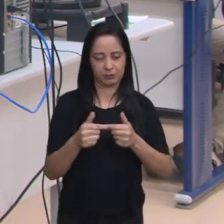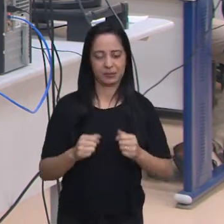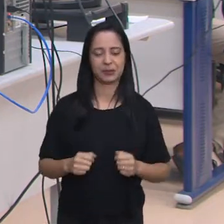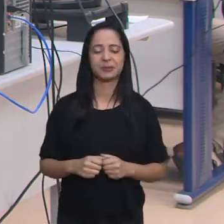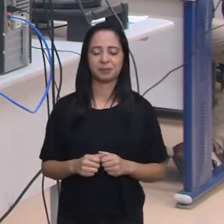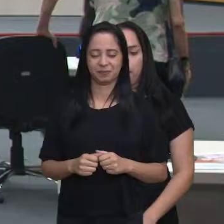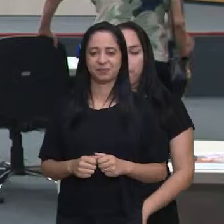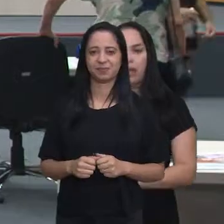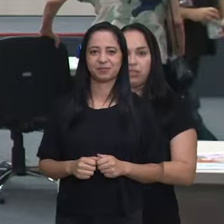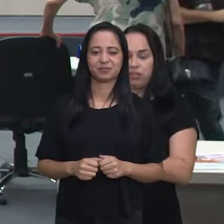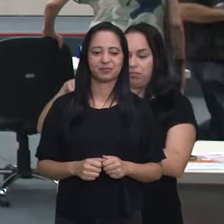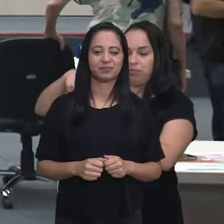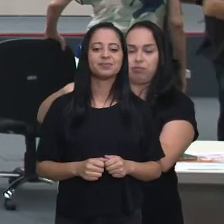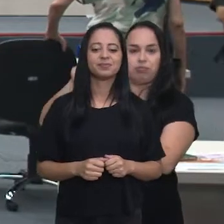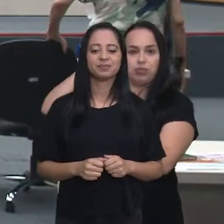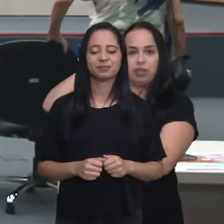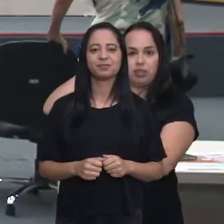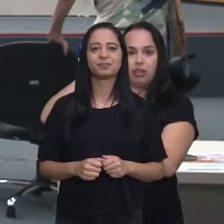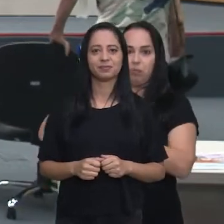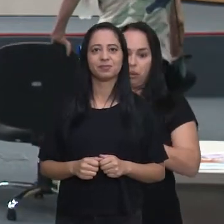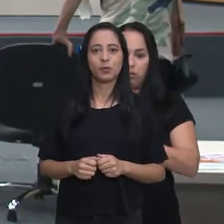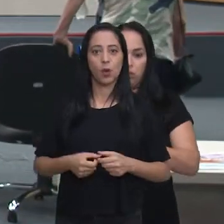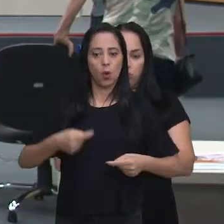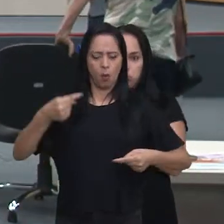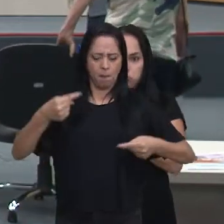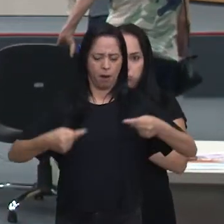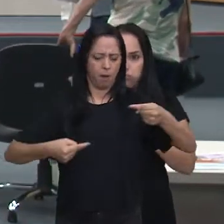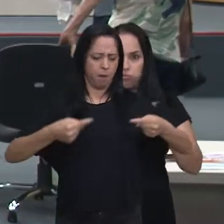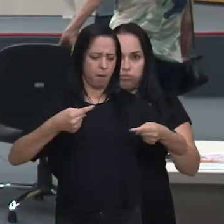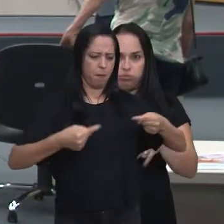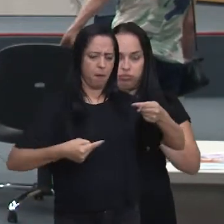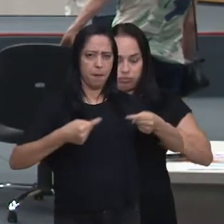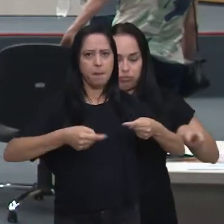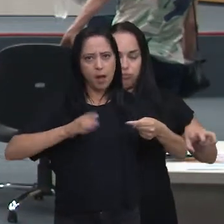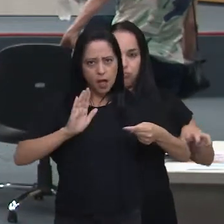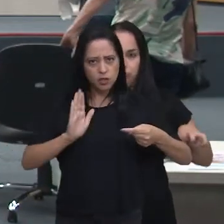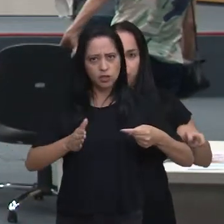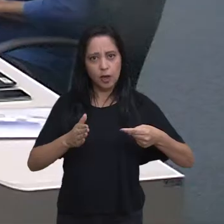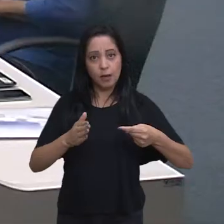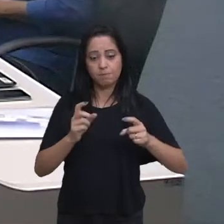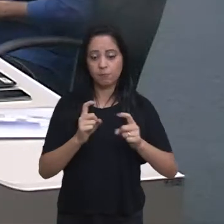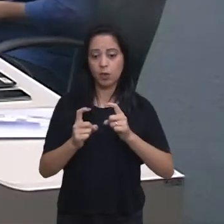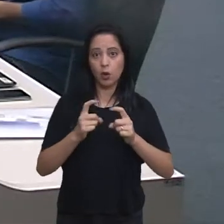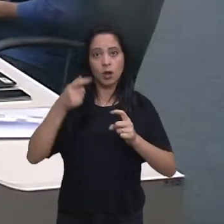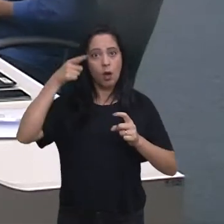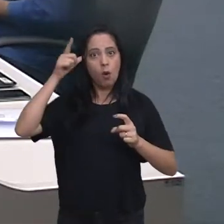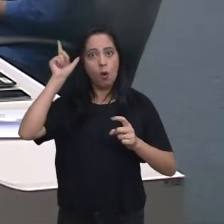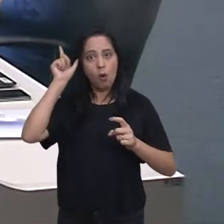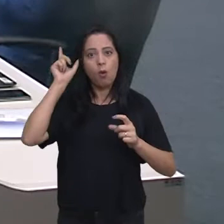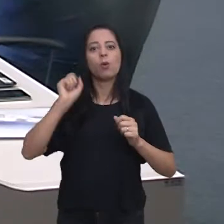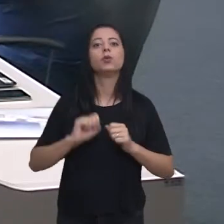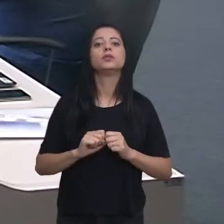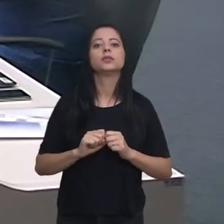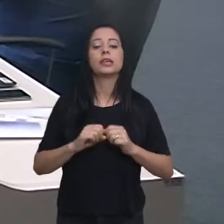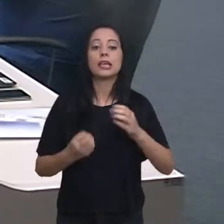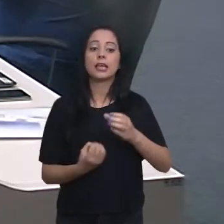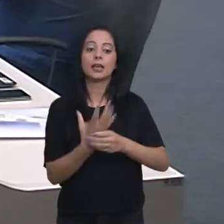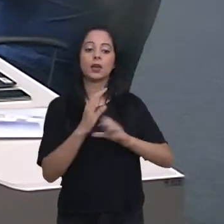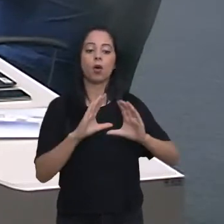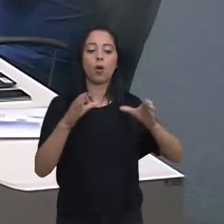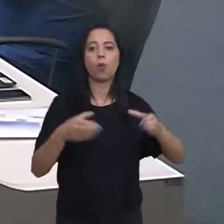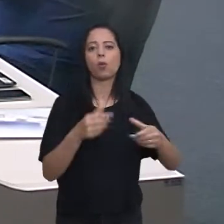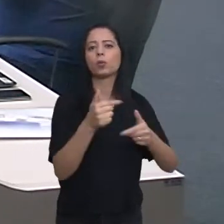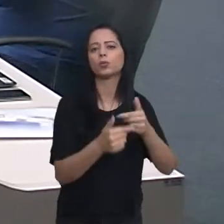Câmara. Confira. Além dos debates de interesse público, a quinta sessão do ano contou com a formação de uma nova frente